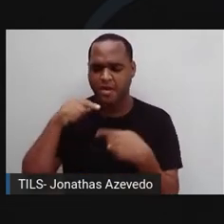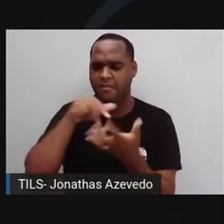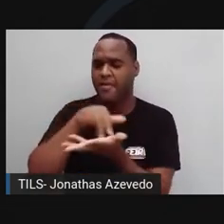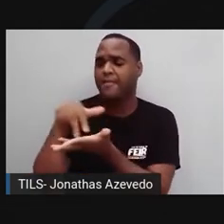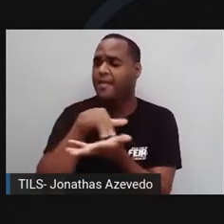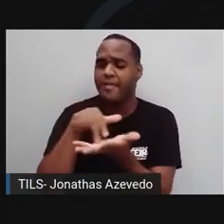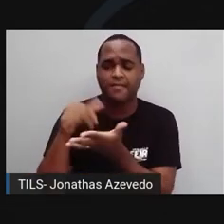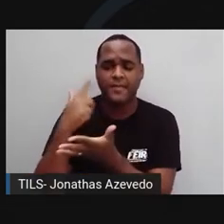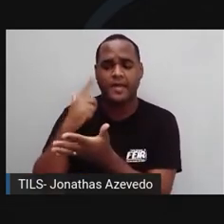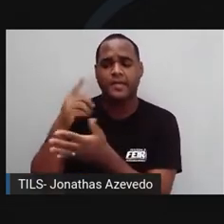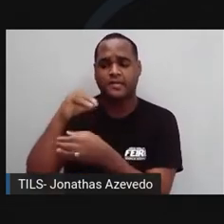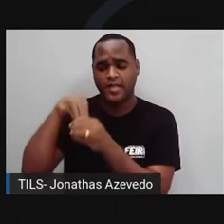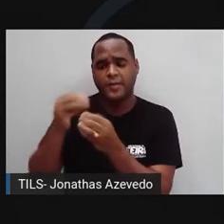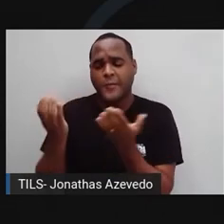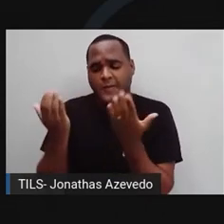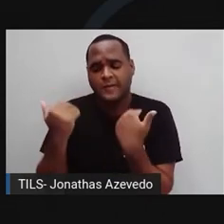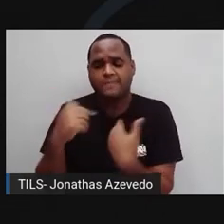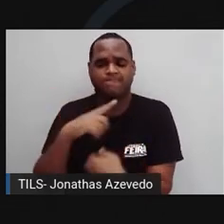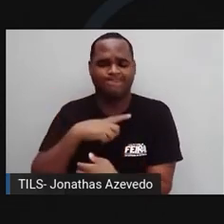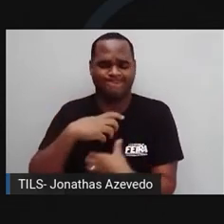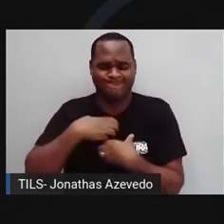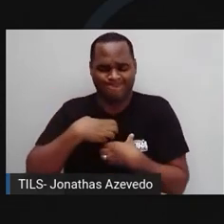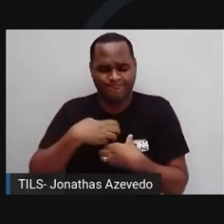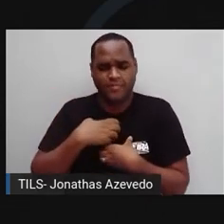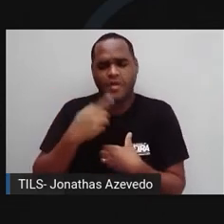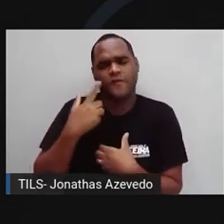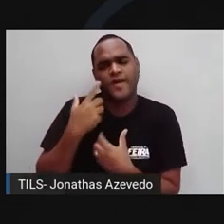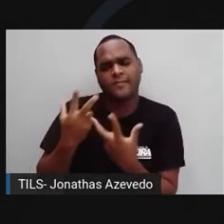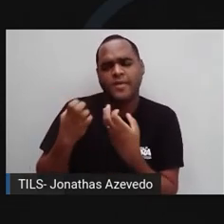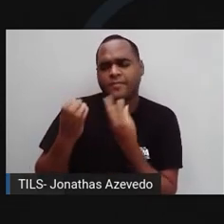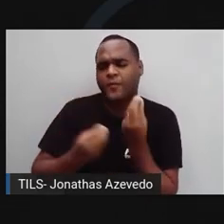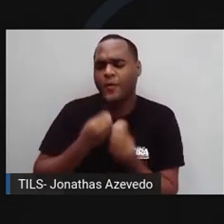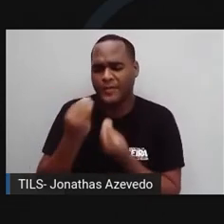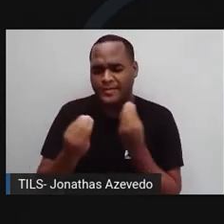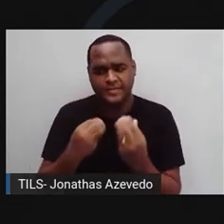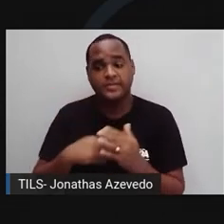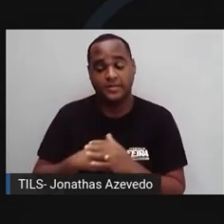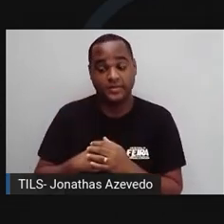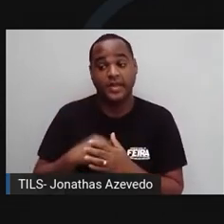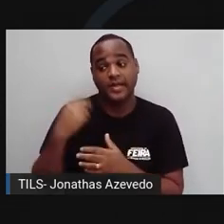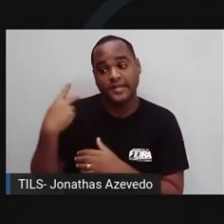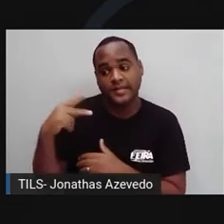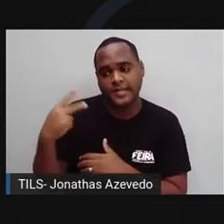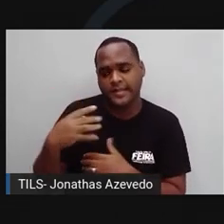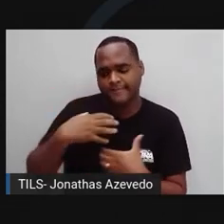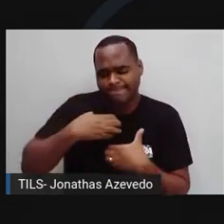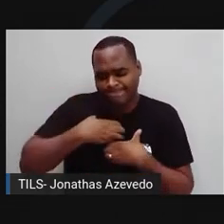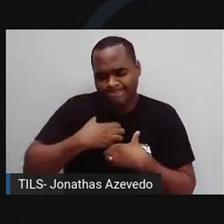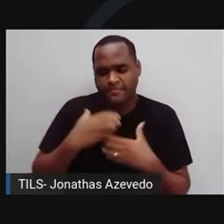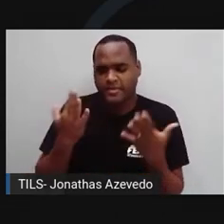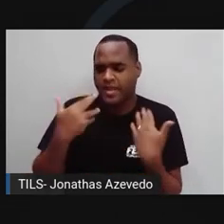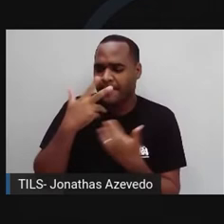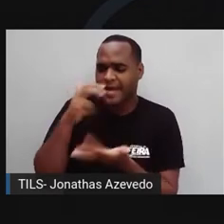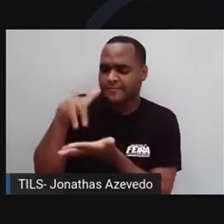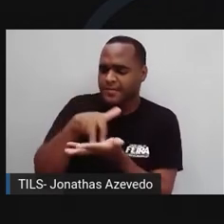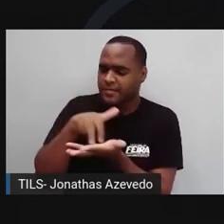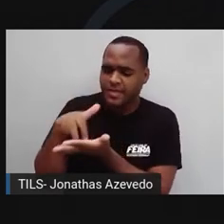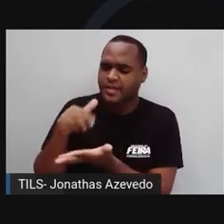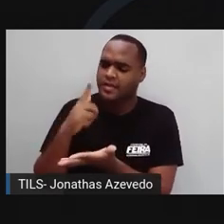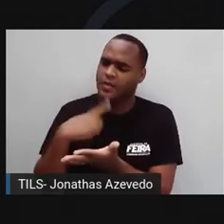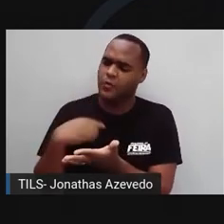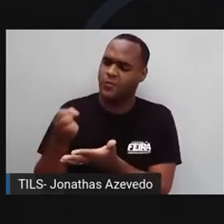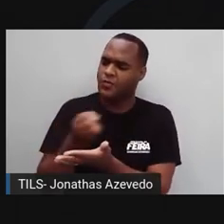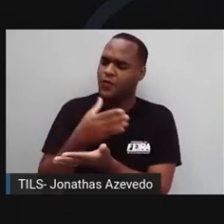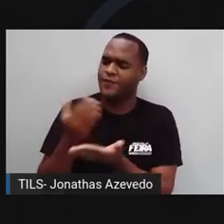tive esse sentimento dentro de mim. E é muito bacana a gente ver que aquele sentimento de inquietude, quando eu era muito mais